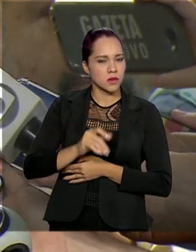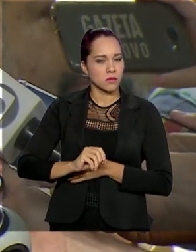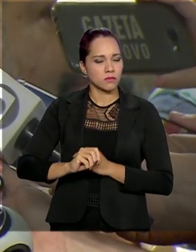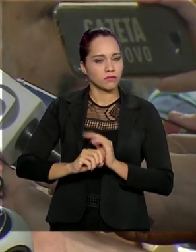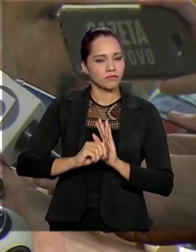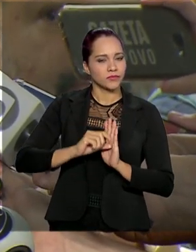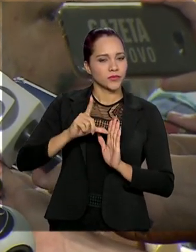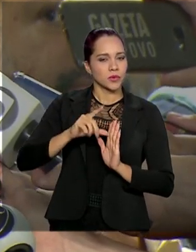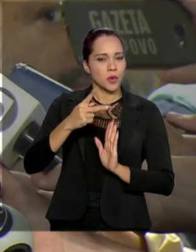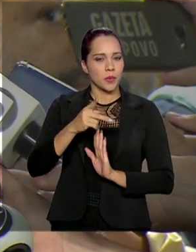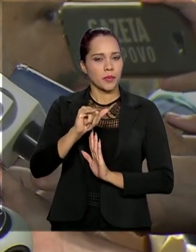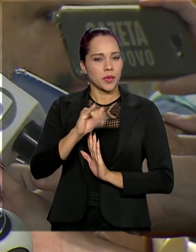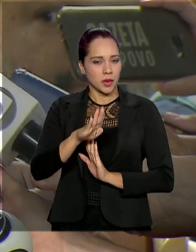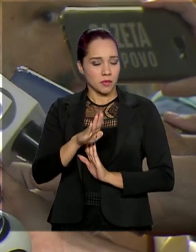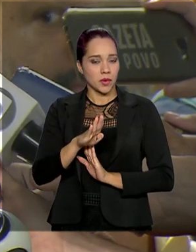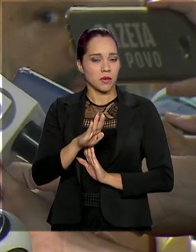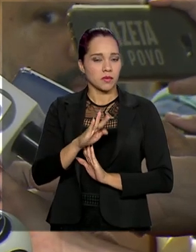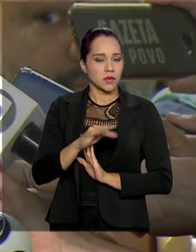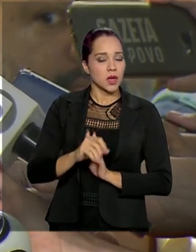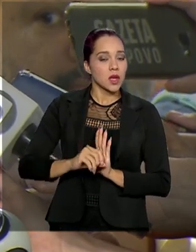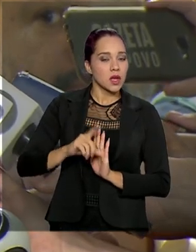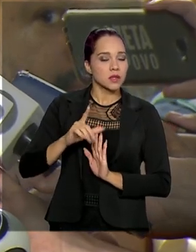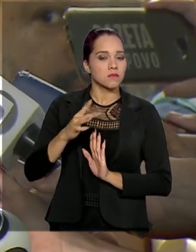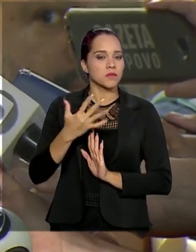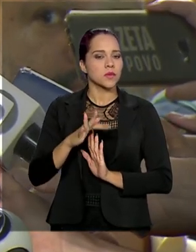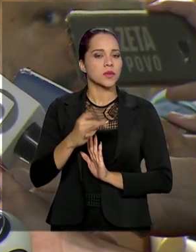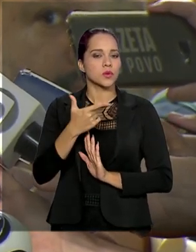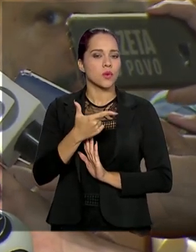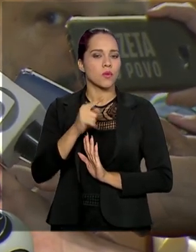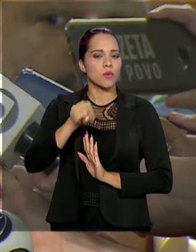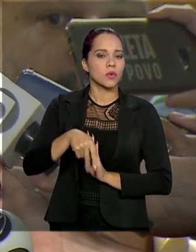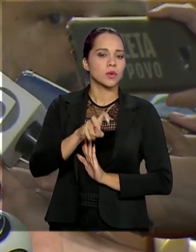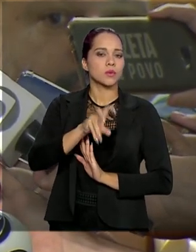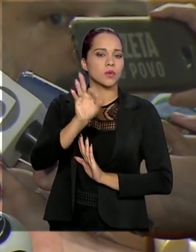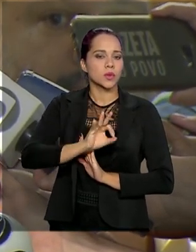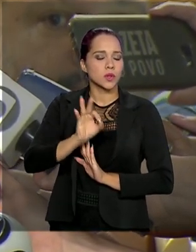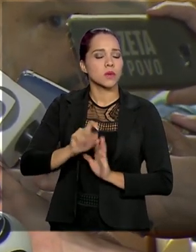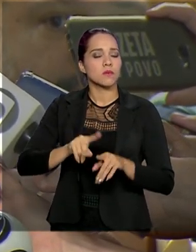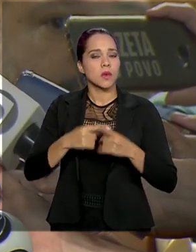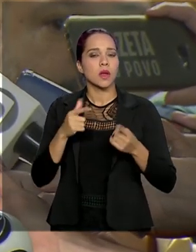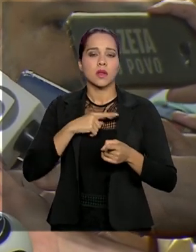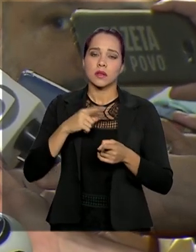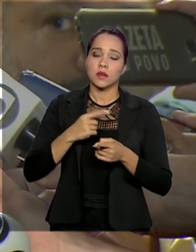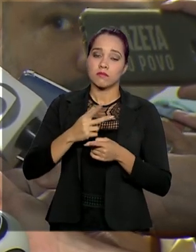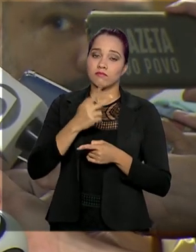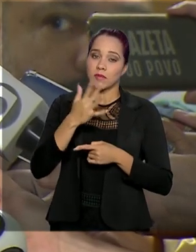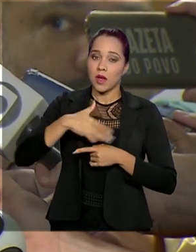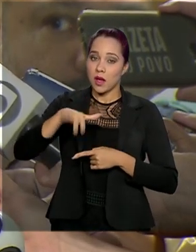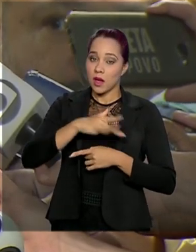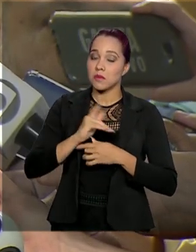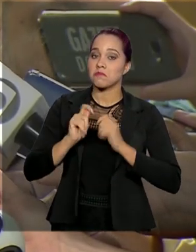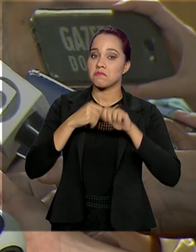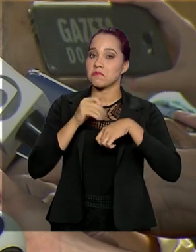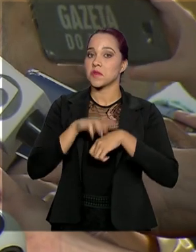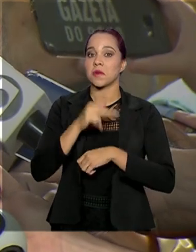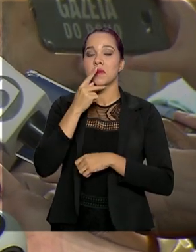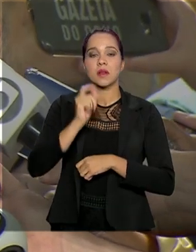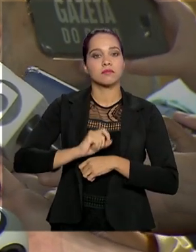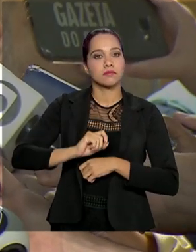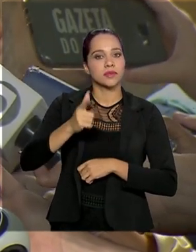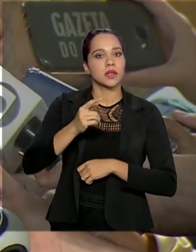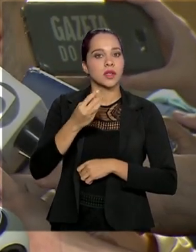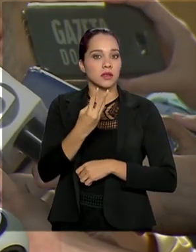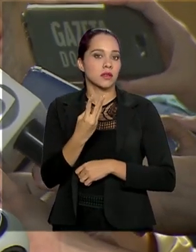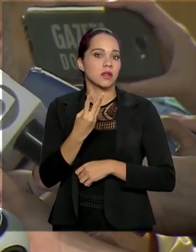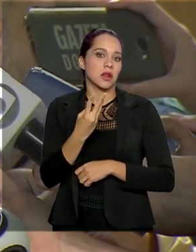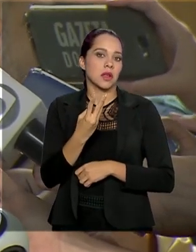crescimento do PIB, do produto interno bruto, da ordem de 2,5%, mas há operadores de mercado que já falam de um crescimento de